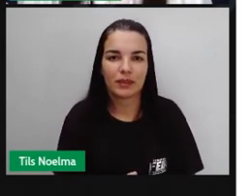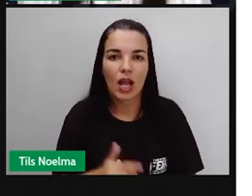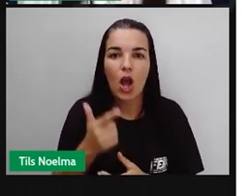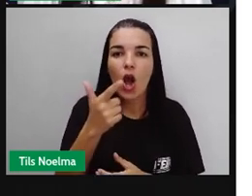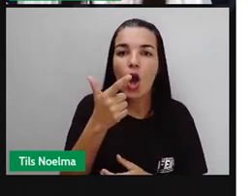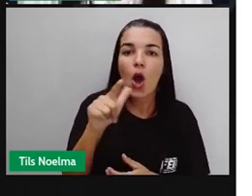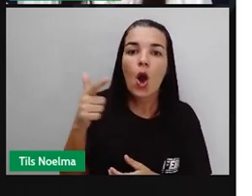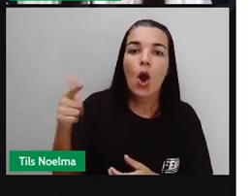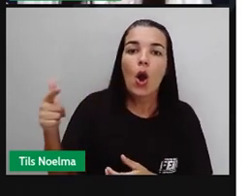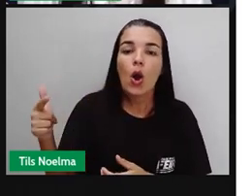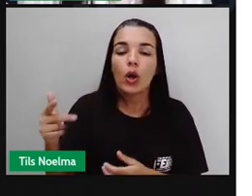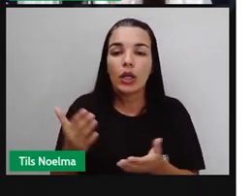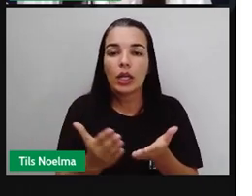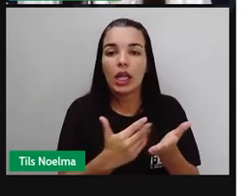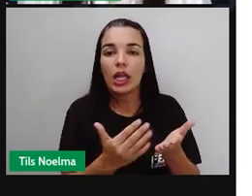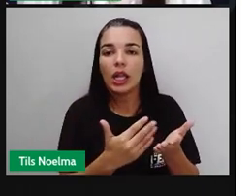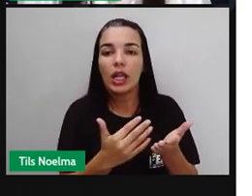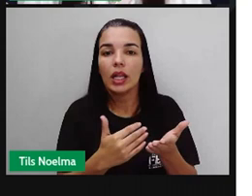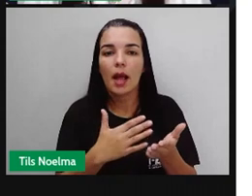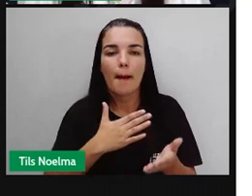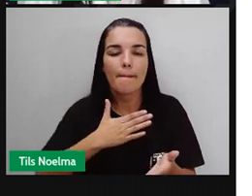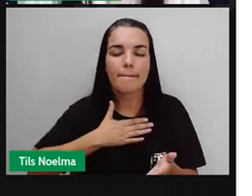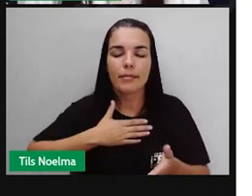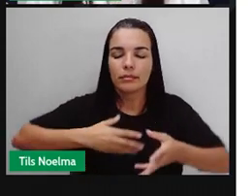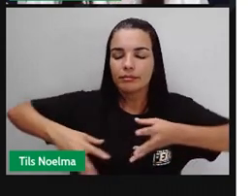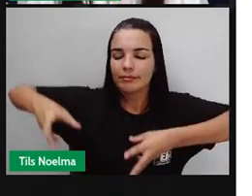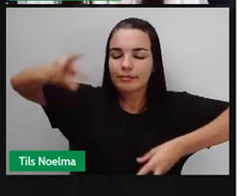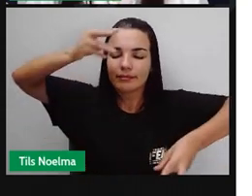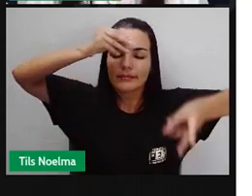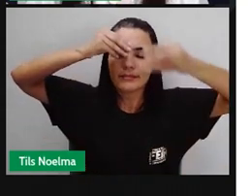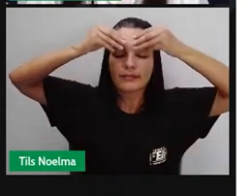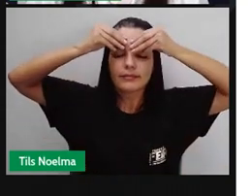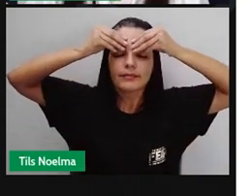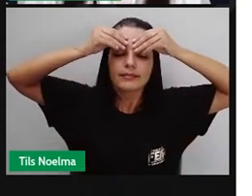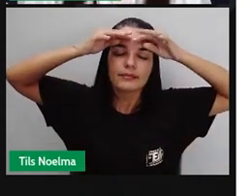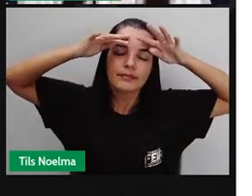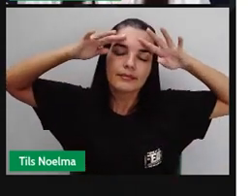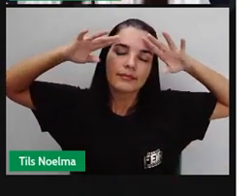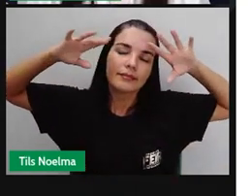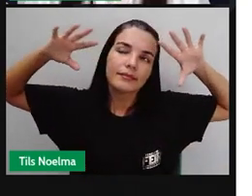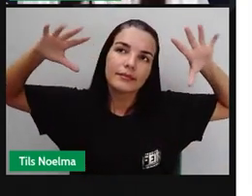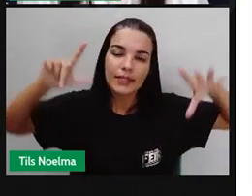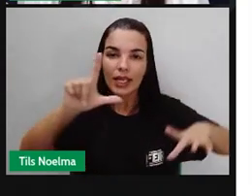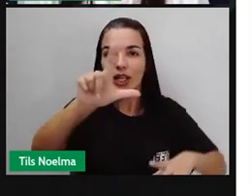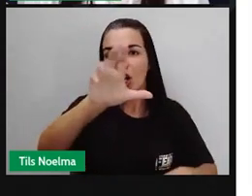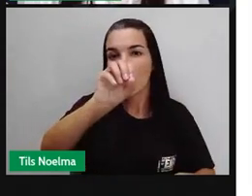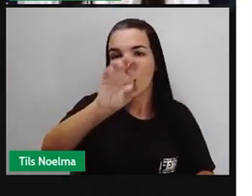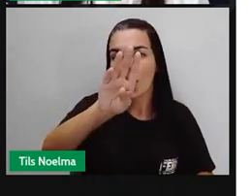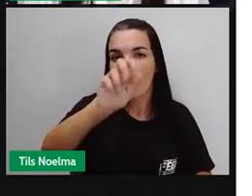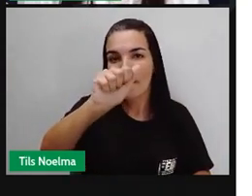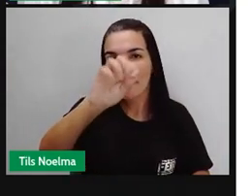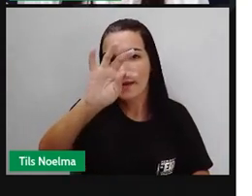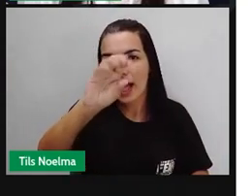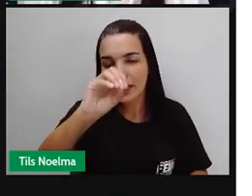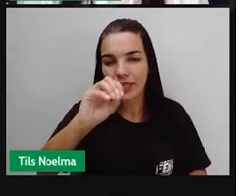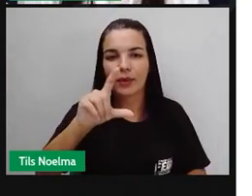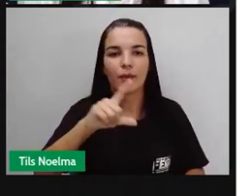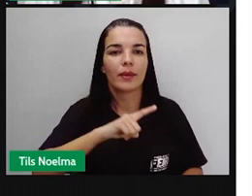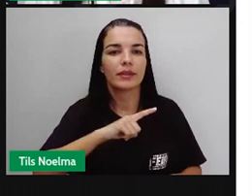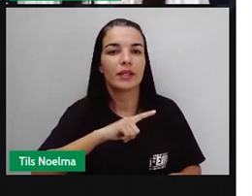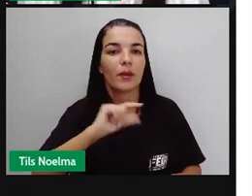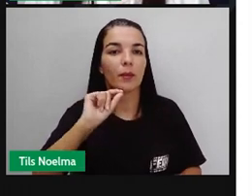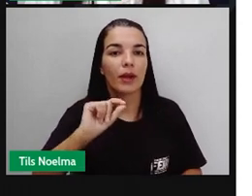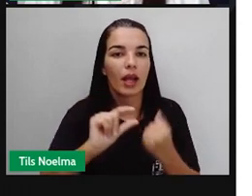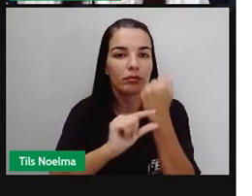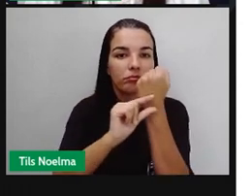Outro livro também que eu indico é Minhas Memórias de Lobato. Gente, Minhas Memórias de Lobato foi feita aí